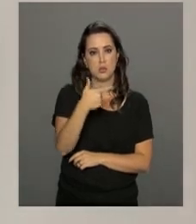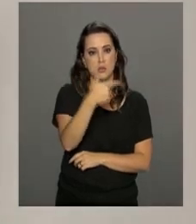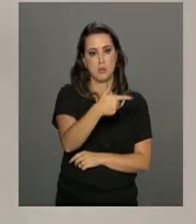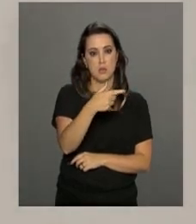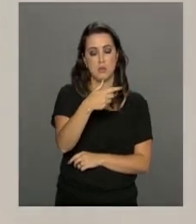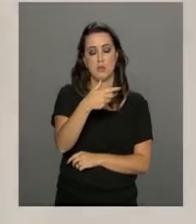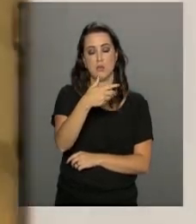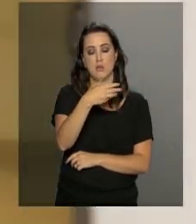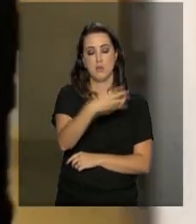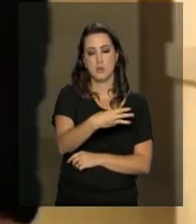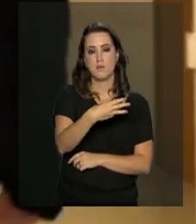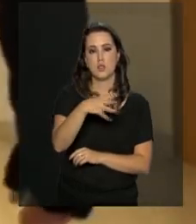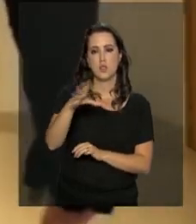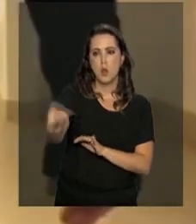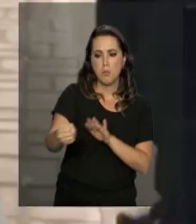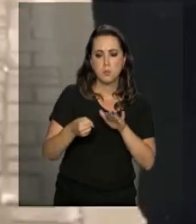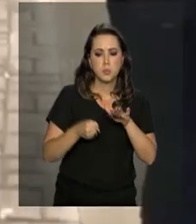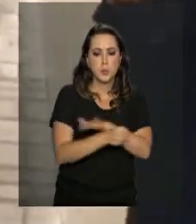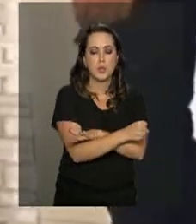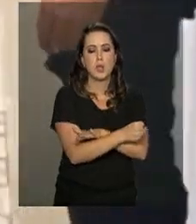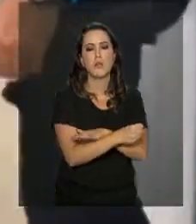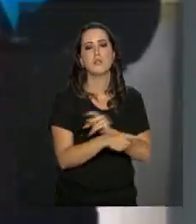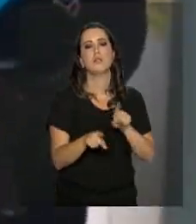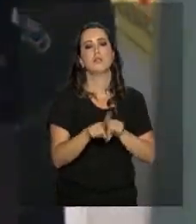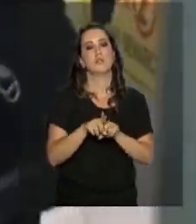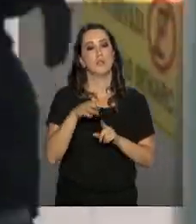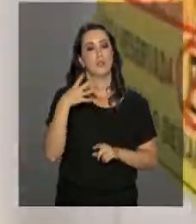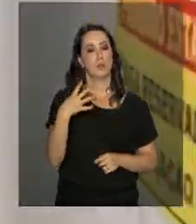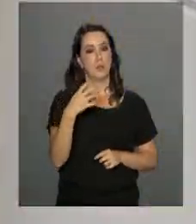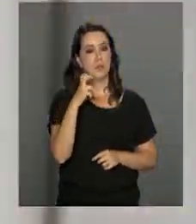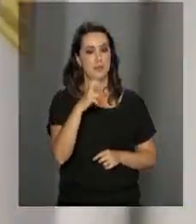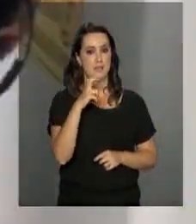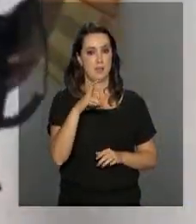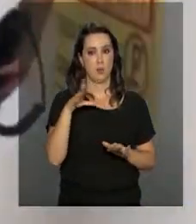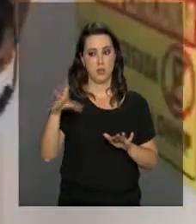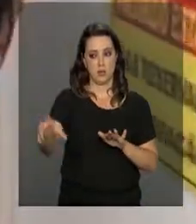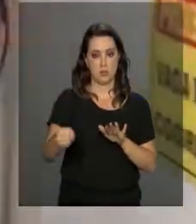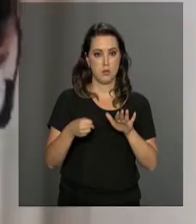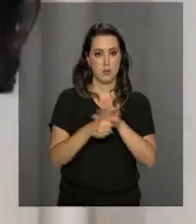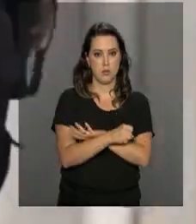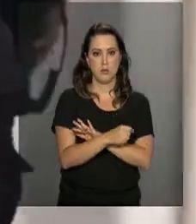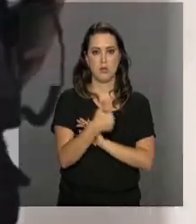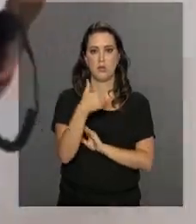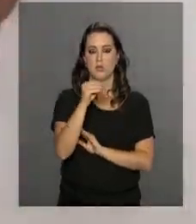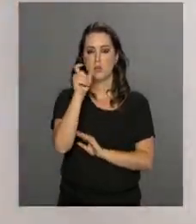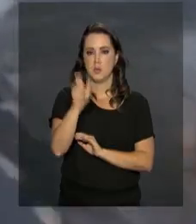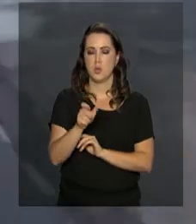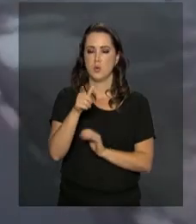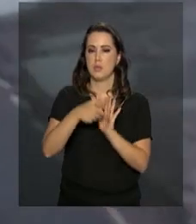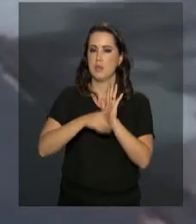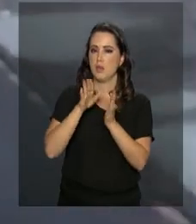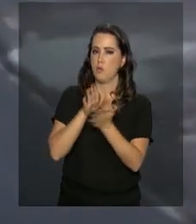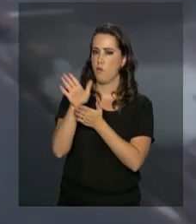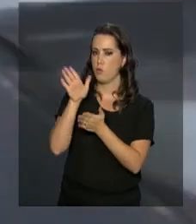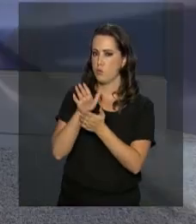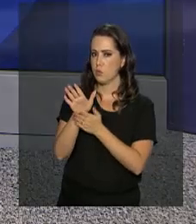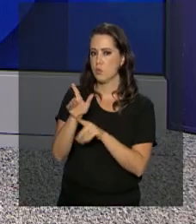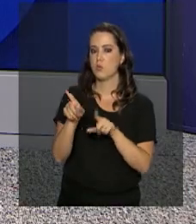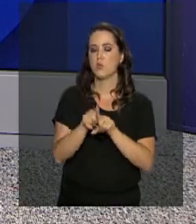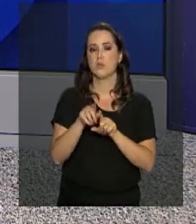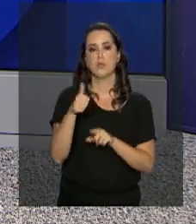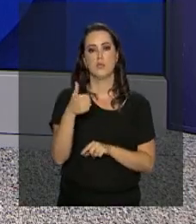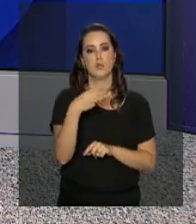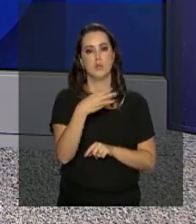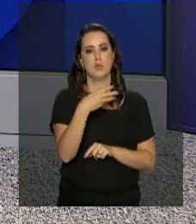apreensões de adolescentes, 455 prisões, incluindo 10 foragidos recapturados e